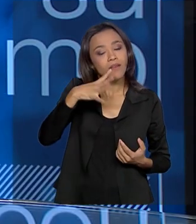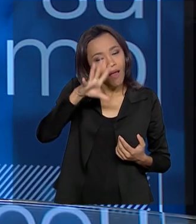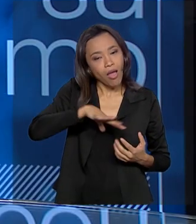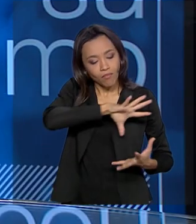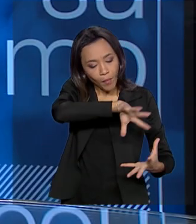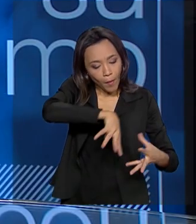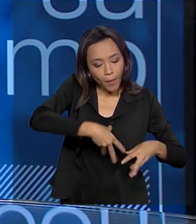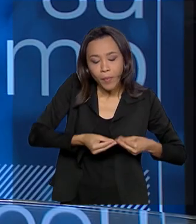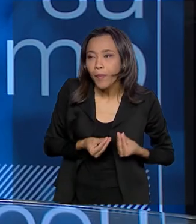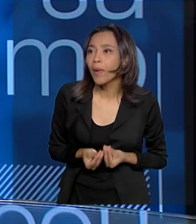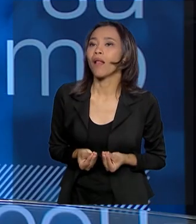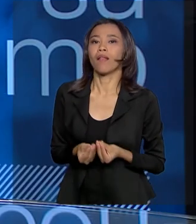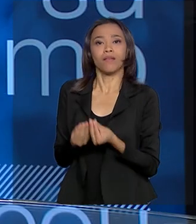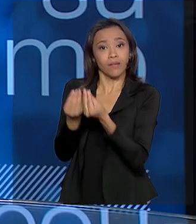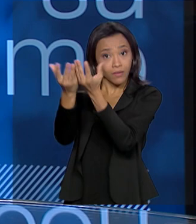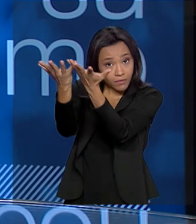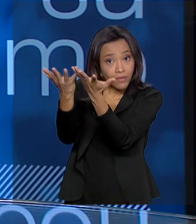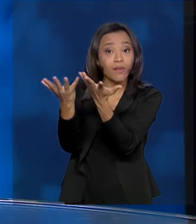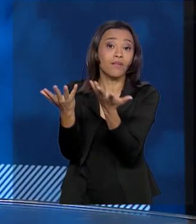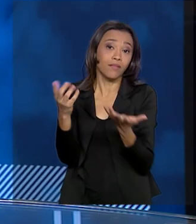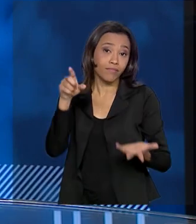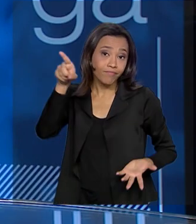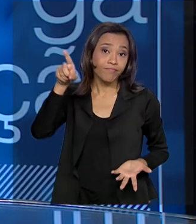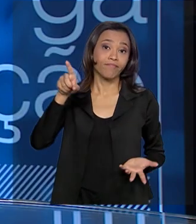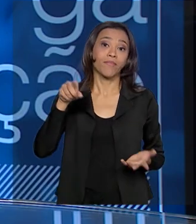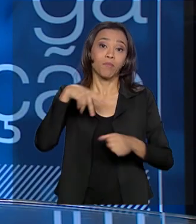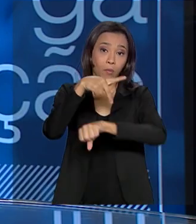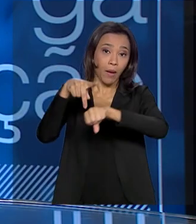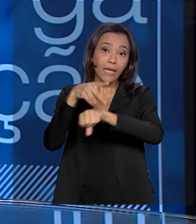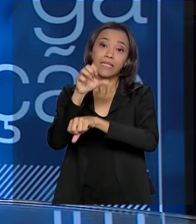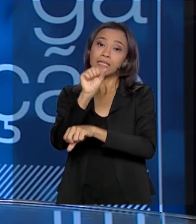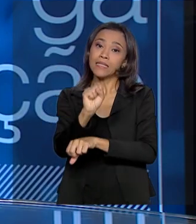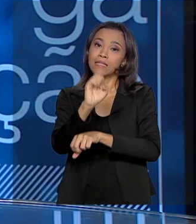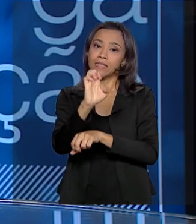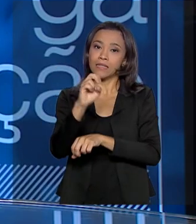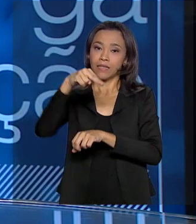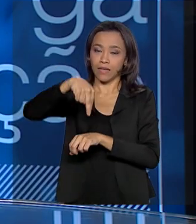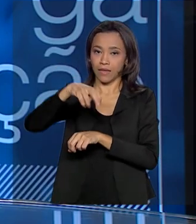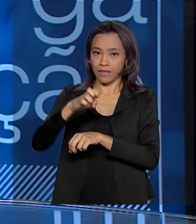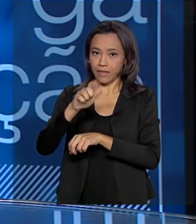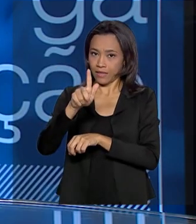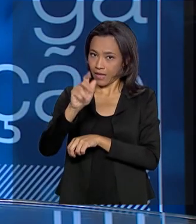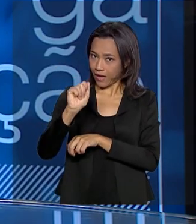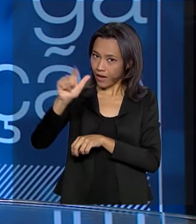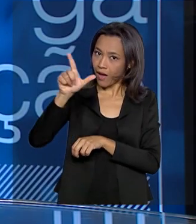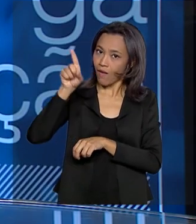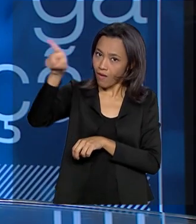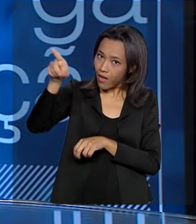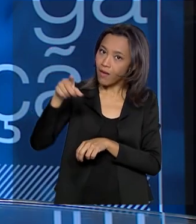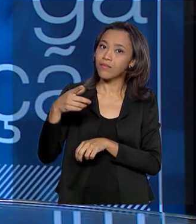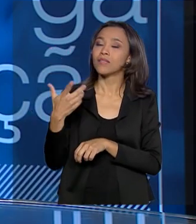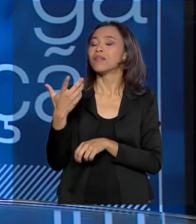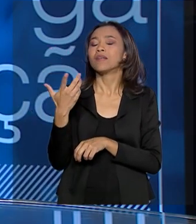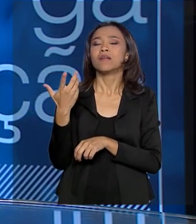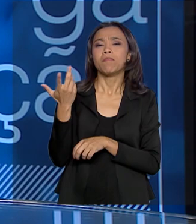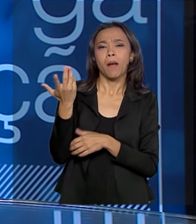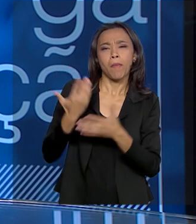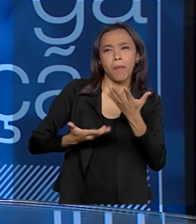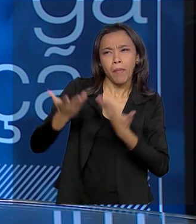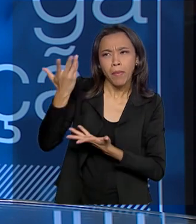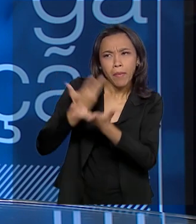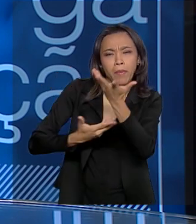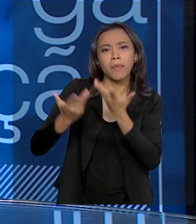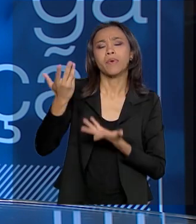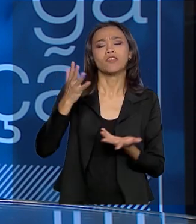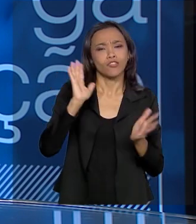nós já avançamos e levar para o Senegal assim que for feita uma agenda mais precisa de plano de trabalho. Mas estamos